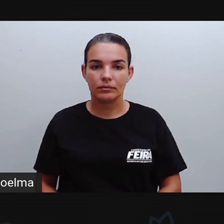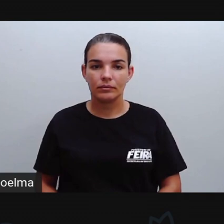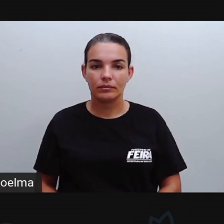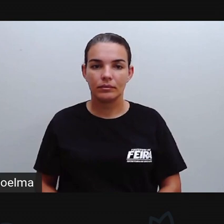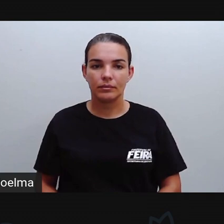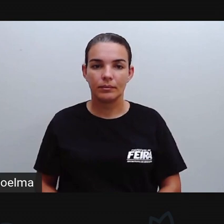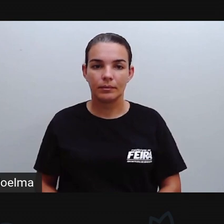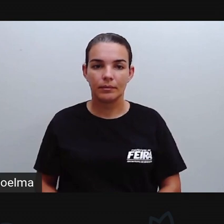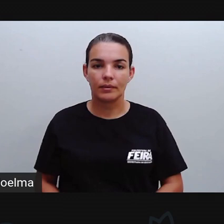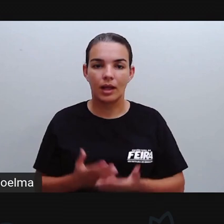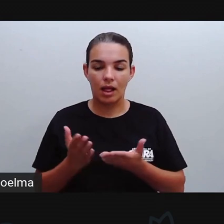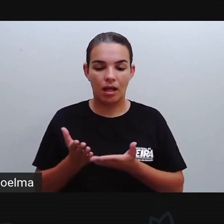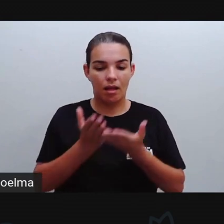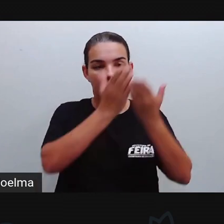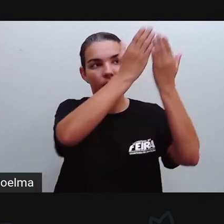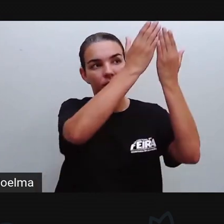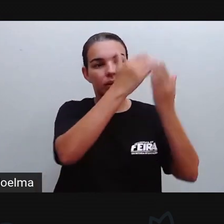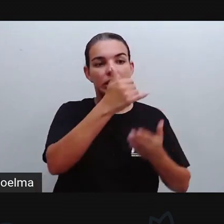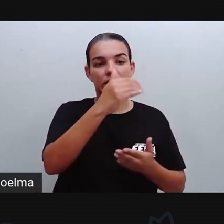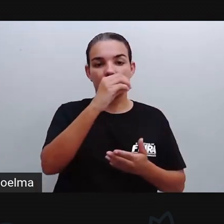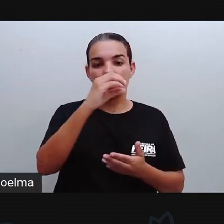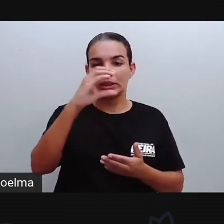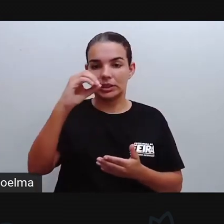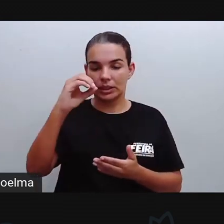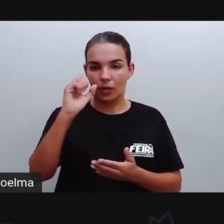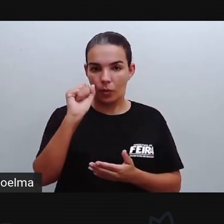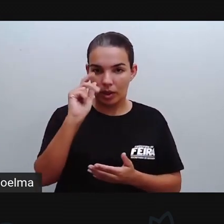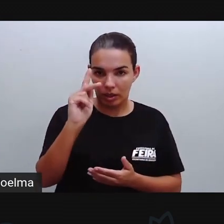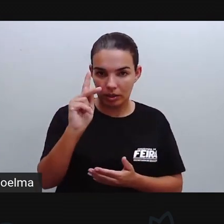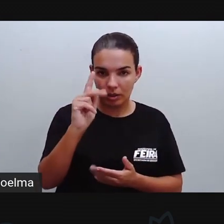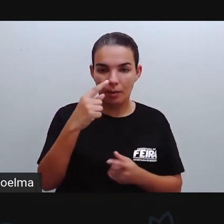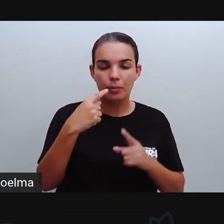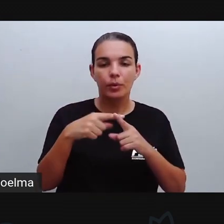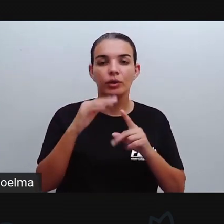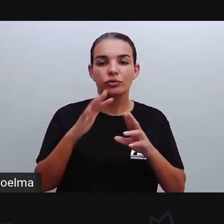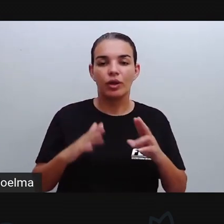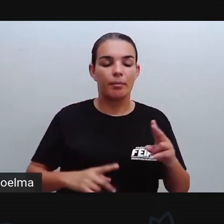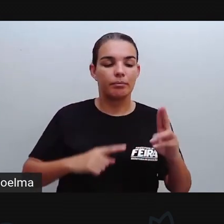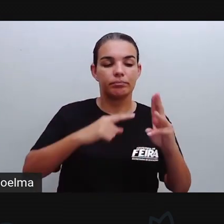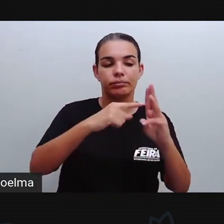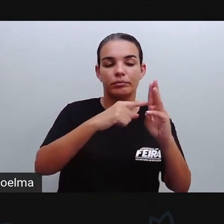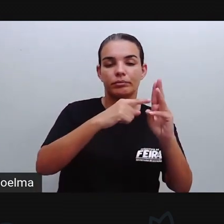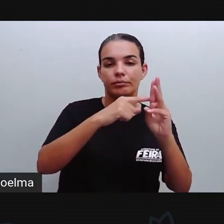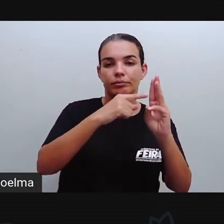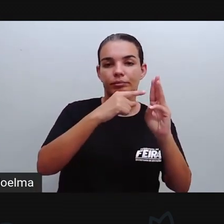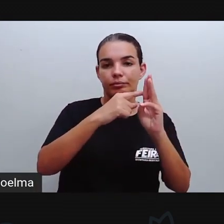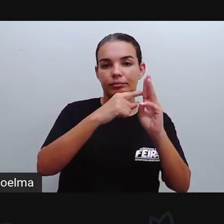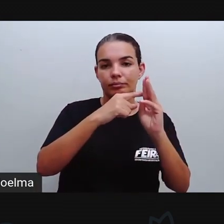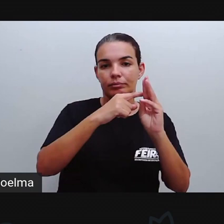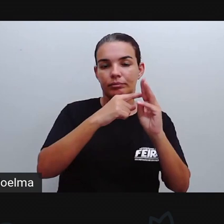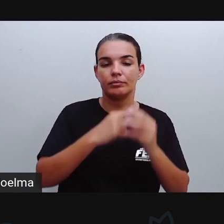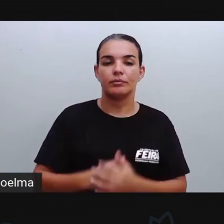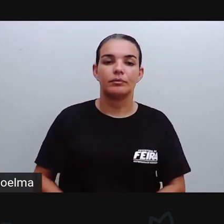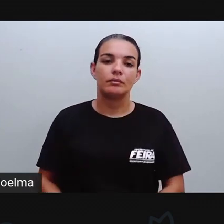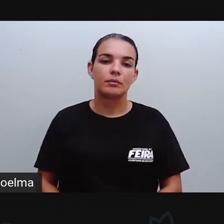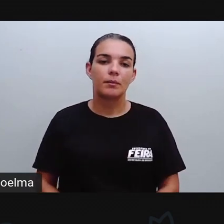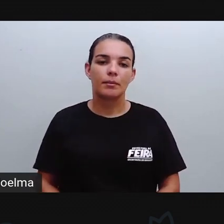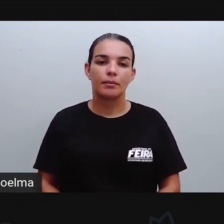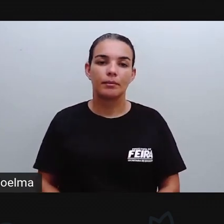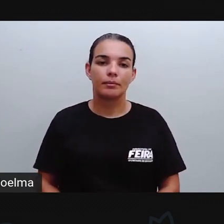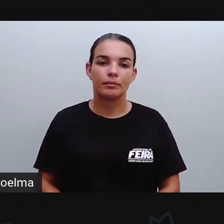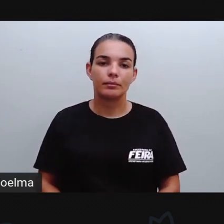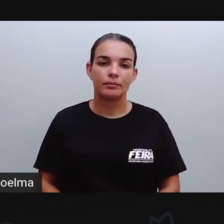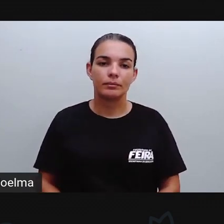está levando 100, né? Porque já está na casa das centenas. Então, 1 mais 2, 3. Que, na verdade, é